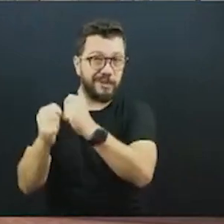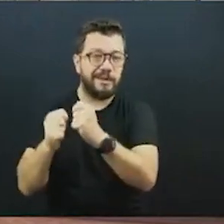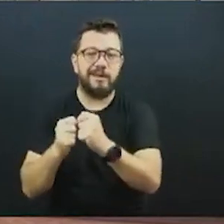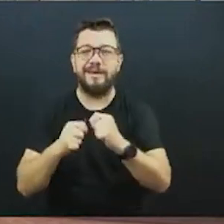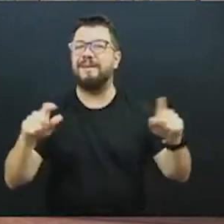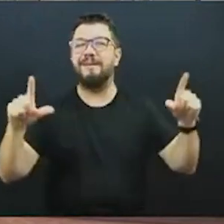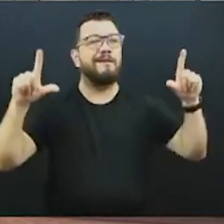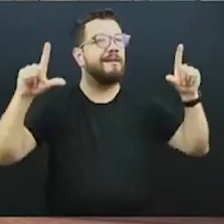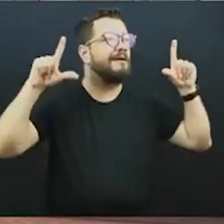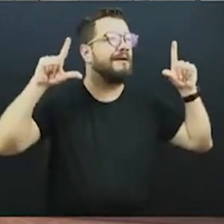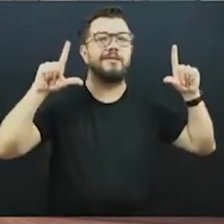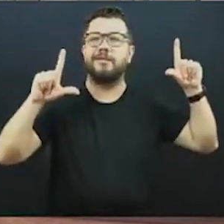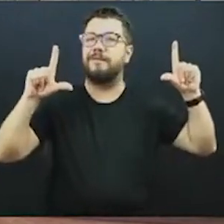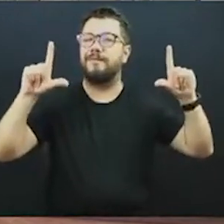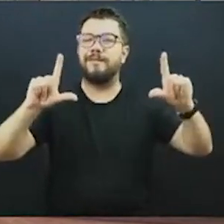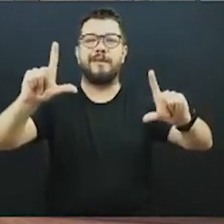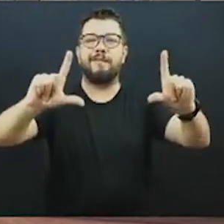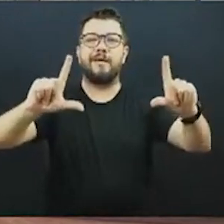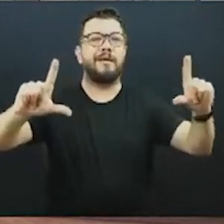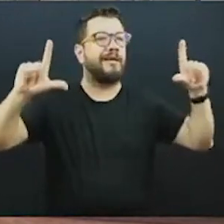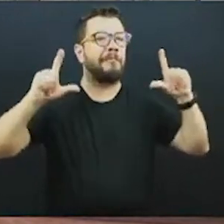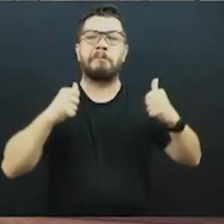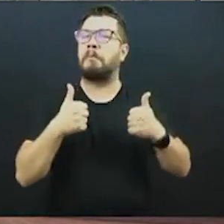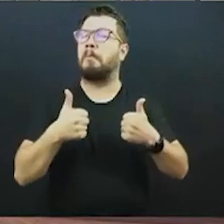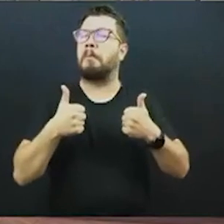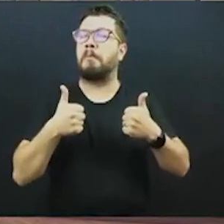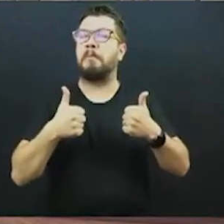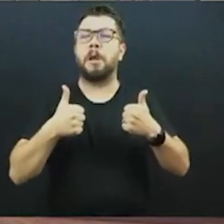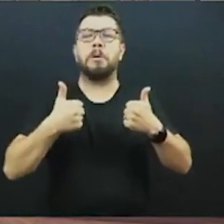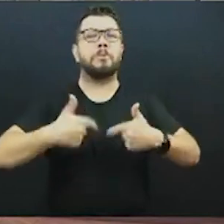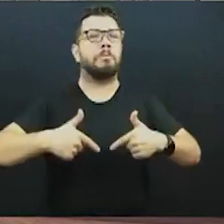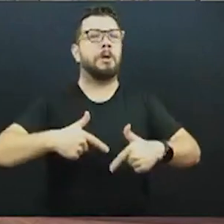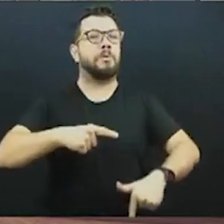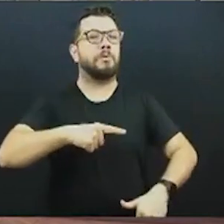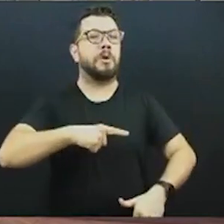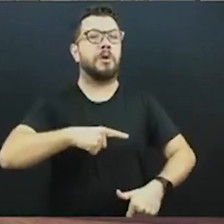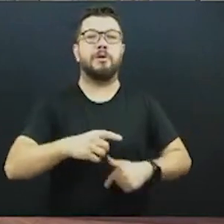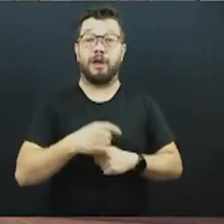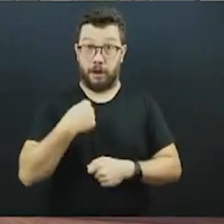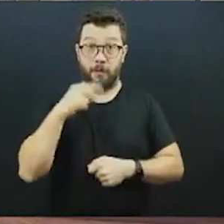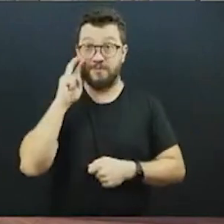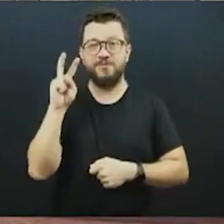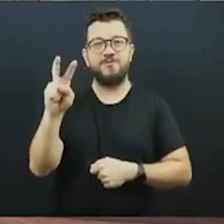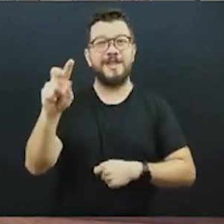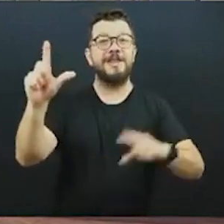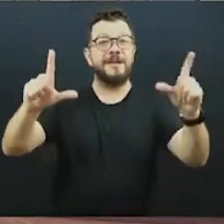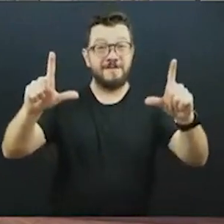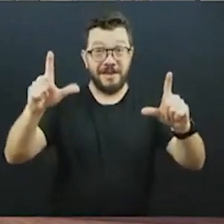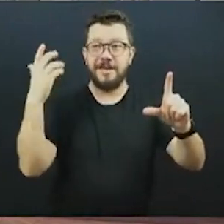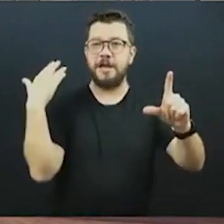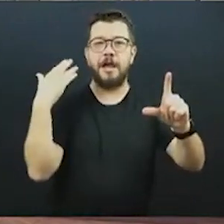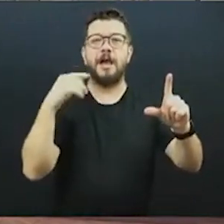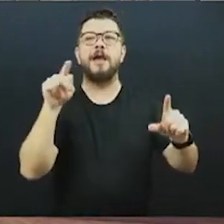como se está tudo pleno emprego. Ele postou, eu vi uma propaganda na televisão agora, de que o Brasil